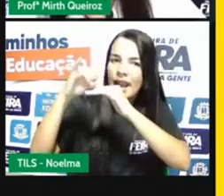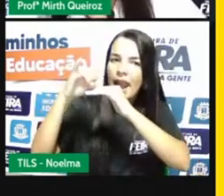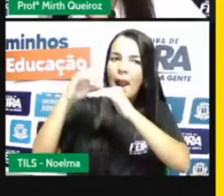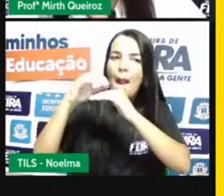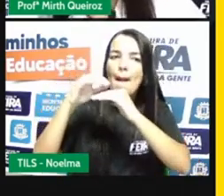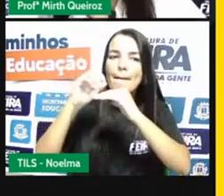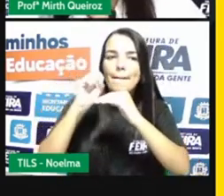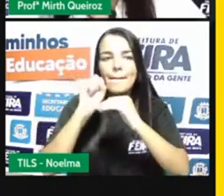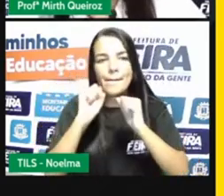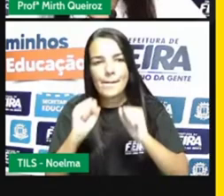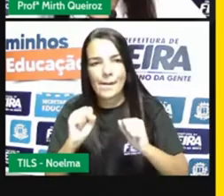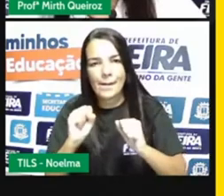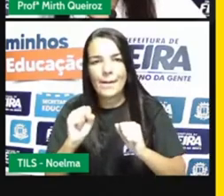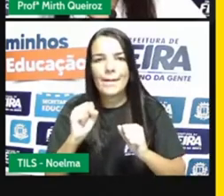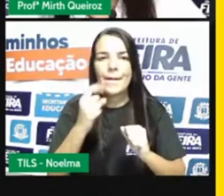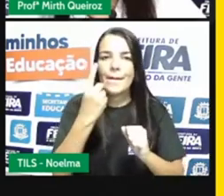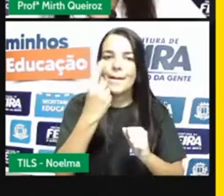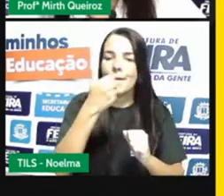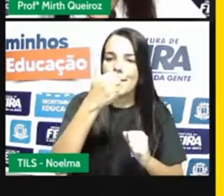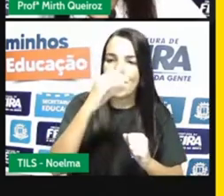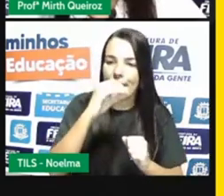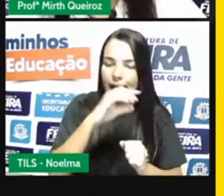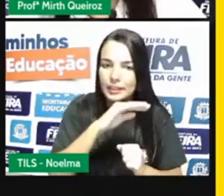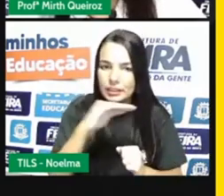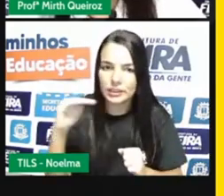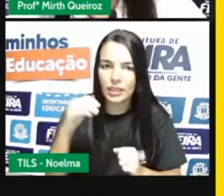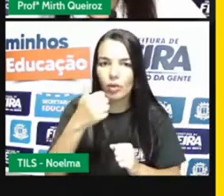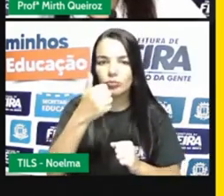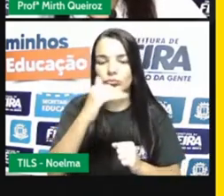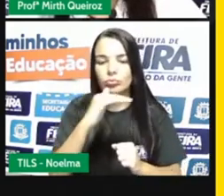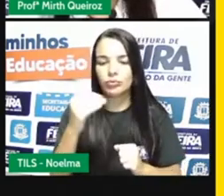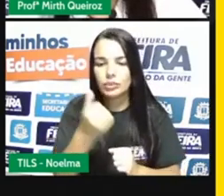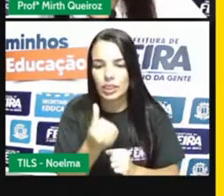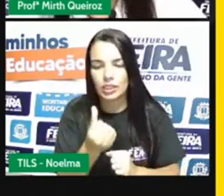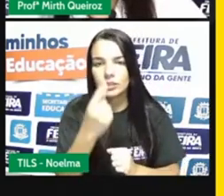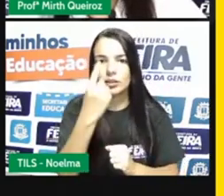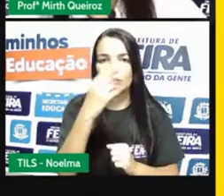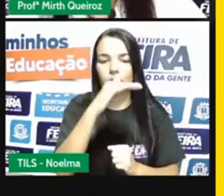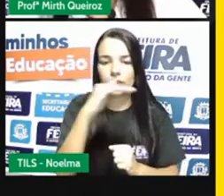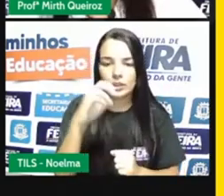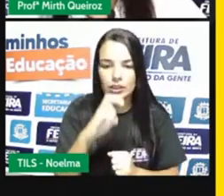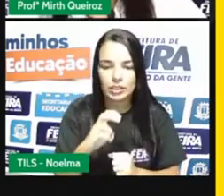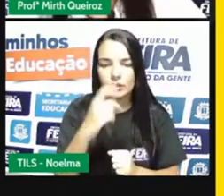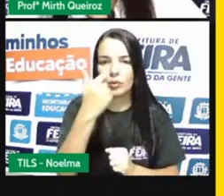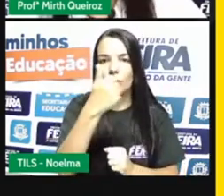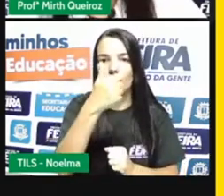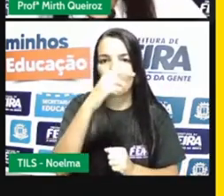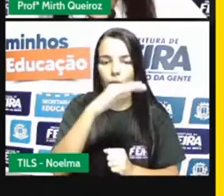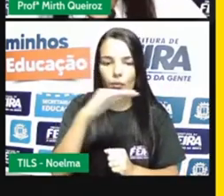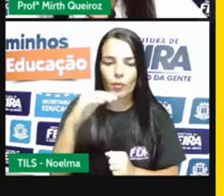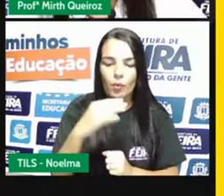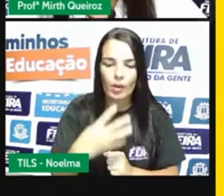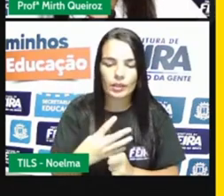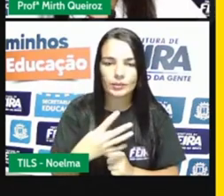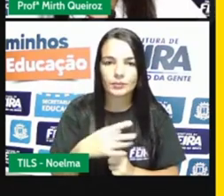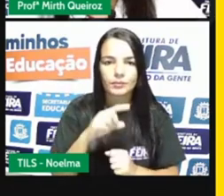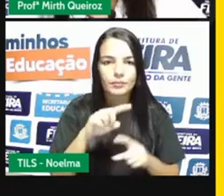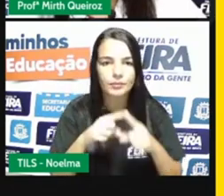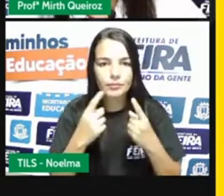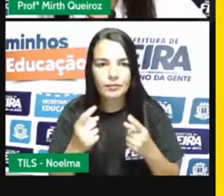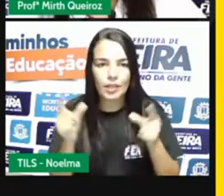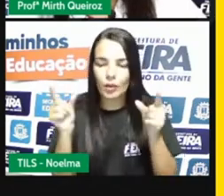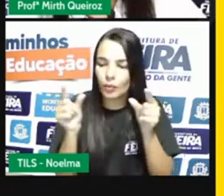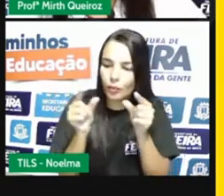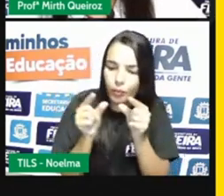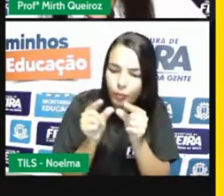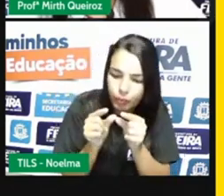o maior, nós vamos pegar um décimo, um sexto, um quinto e um quarto. A menor fração